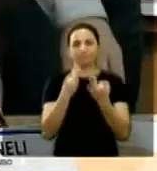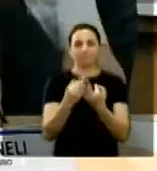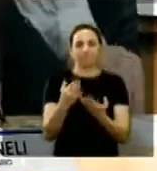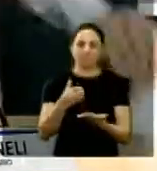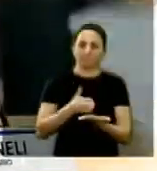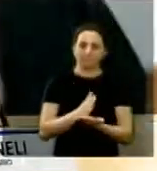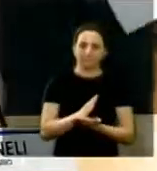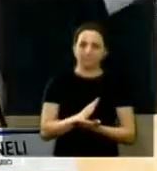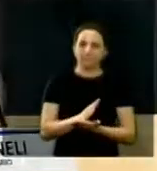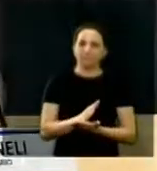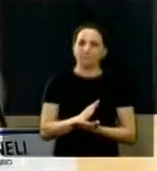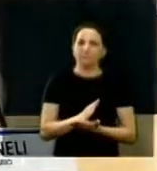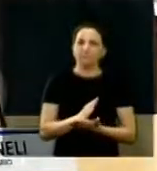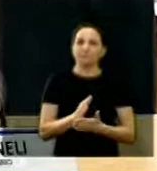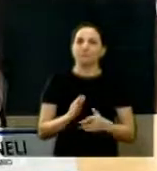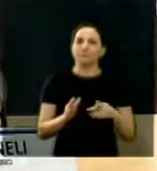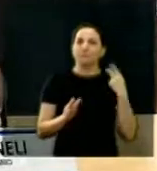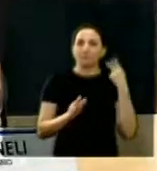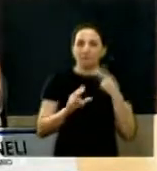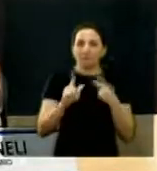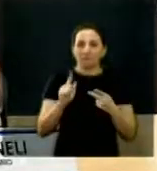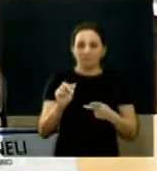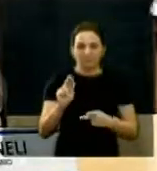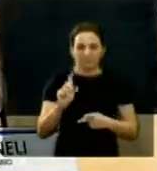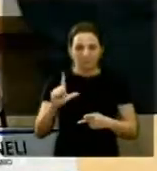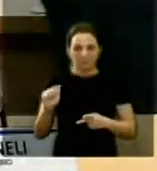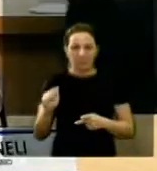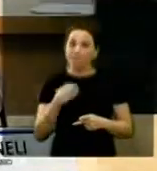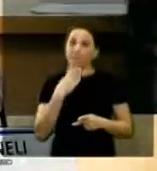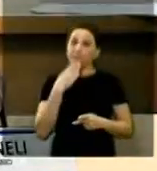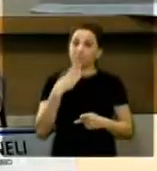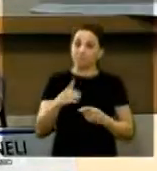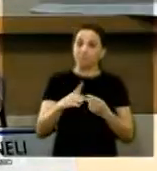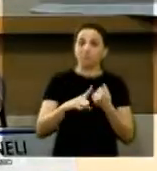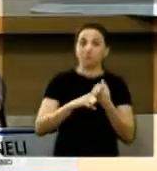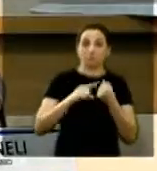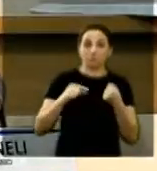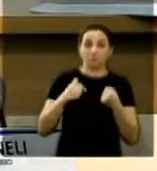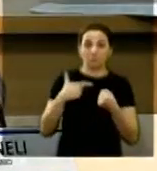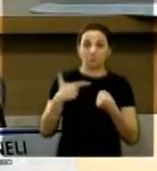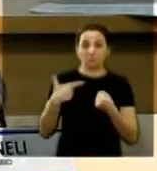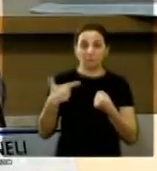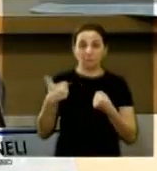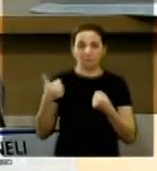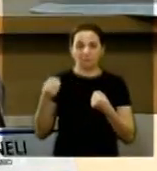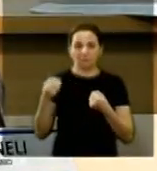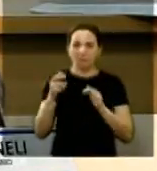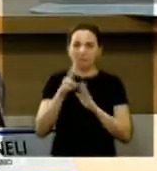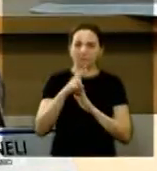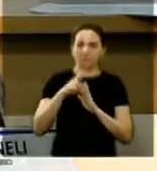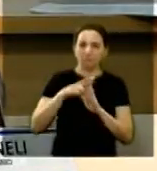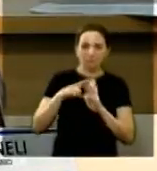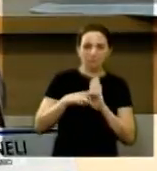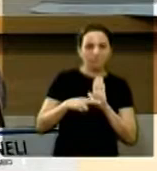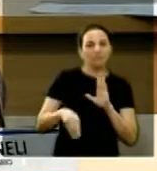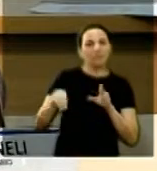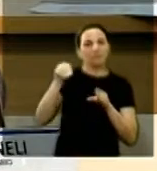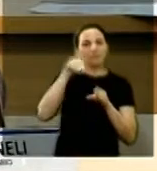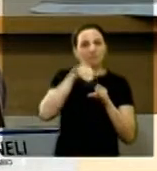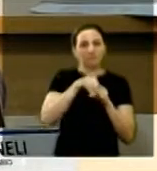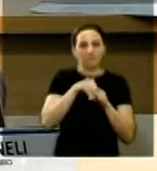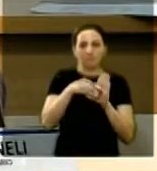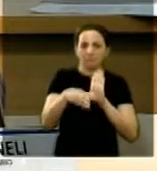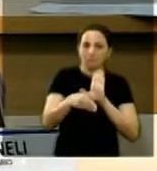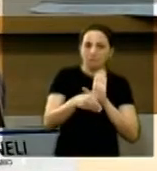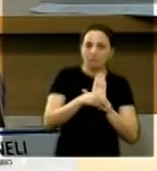Deferido. Autora, vereadora Gabriela Palombo. Requeremos, nos termos do artigo 210 do Regimento Interno, seja